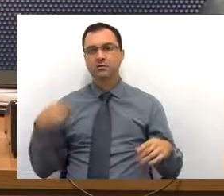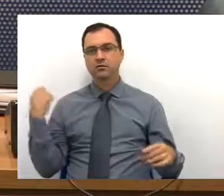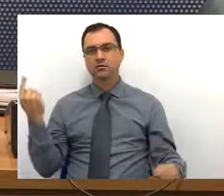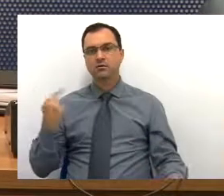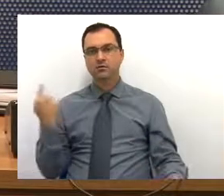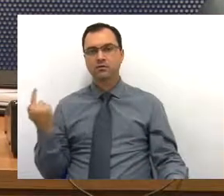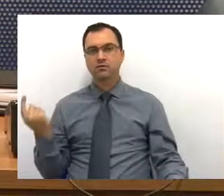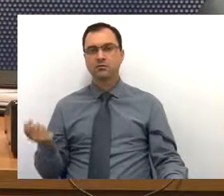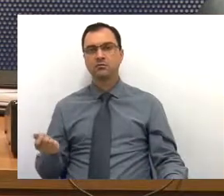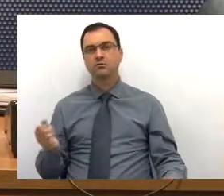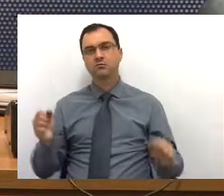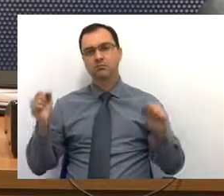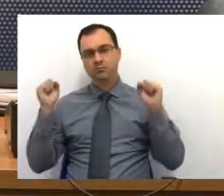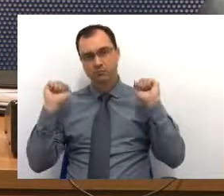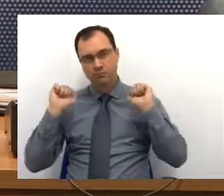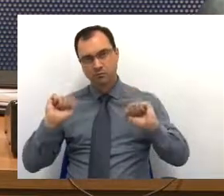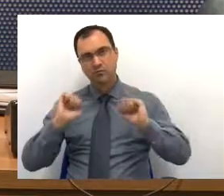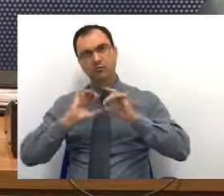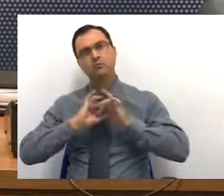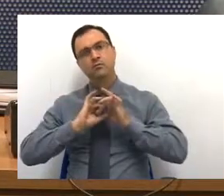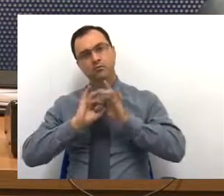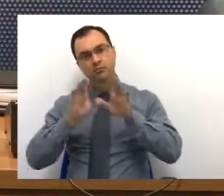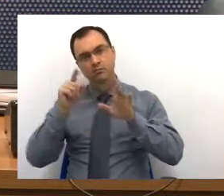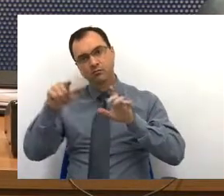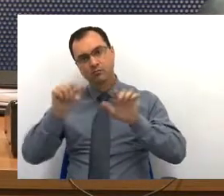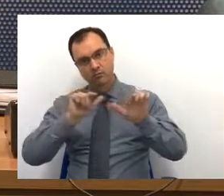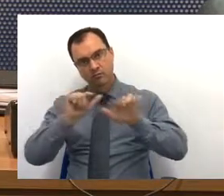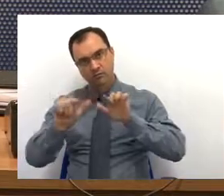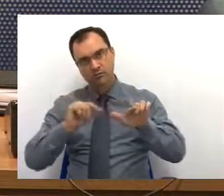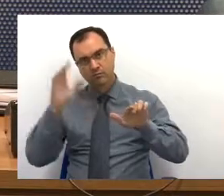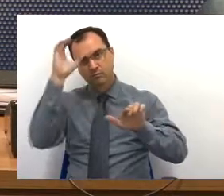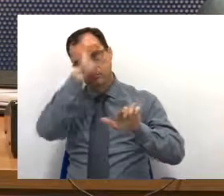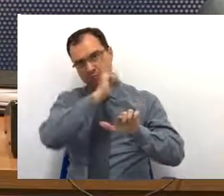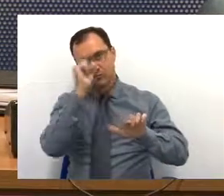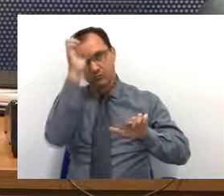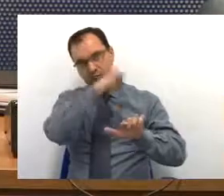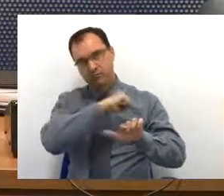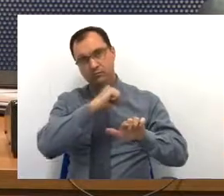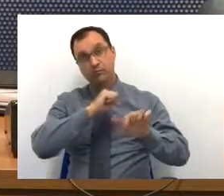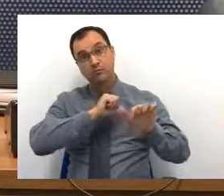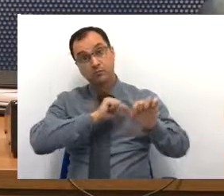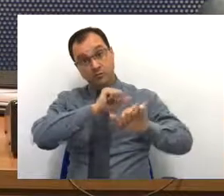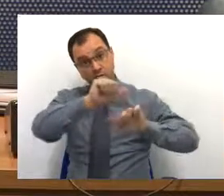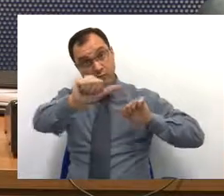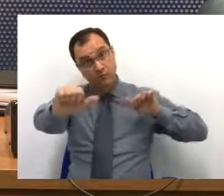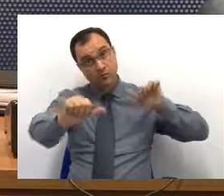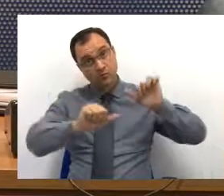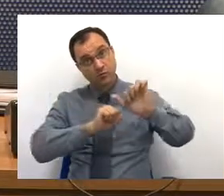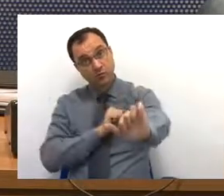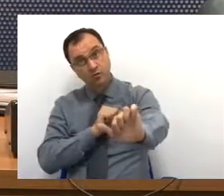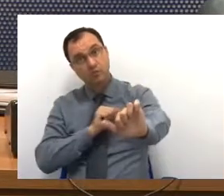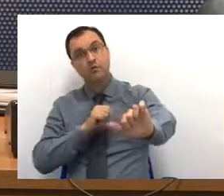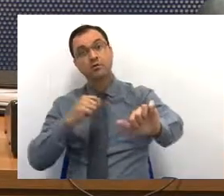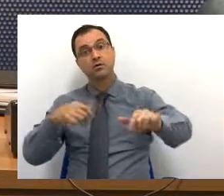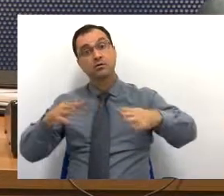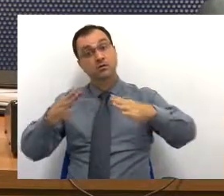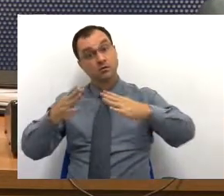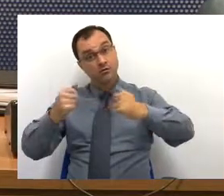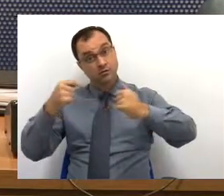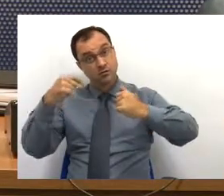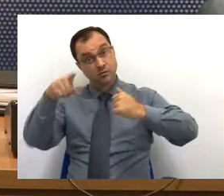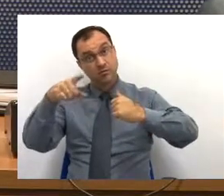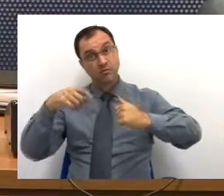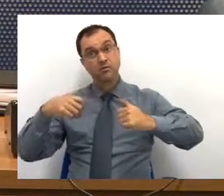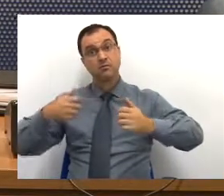permitimos o estágio em troca e exigimos que eles deem